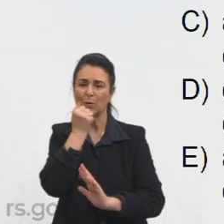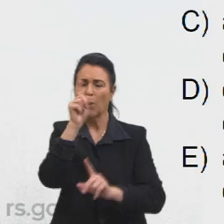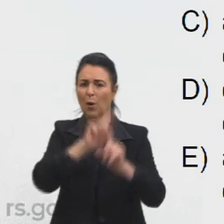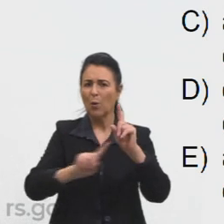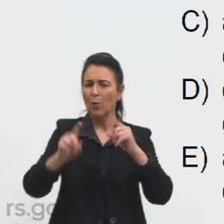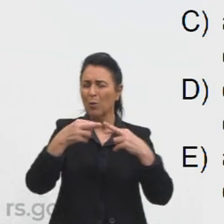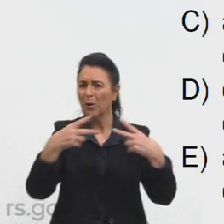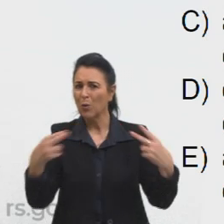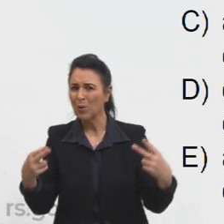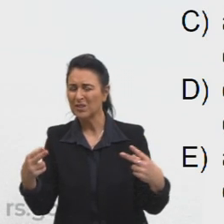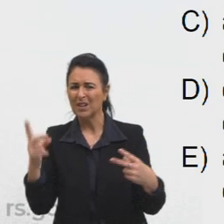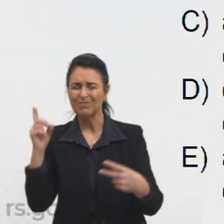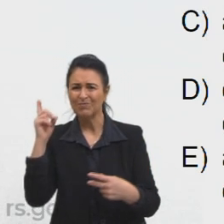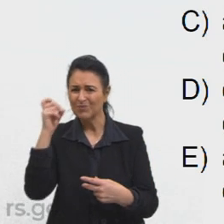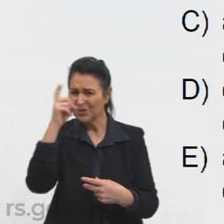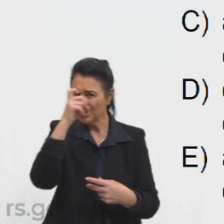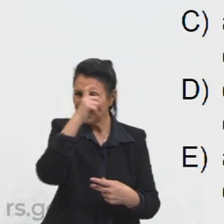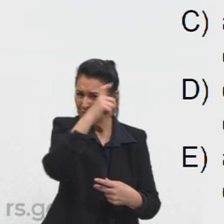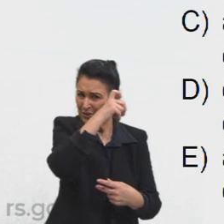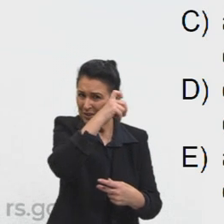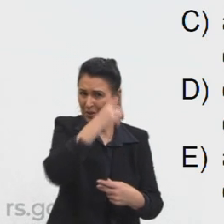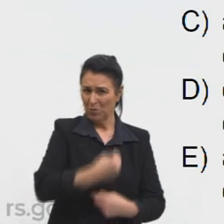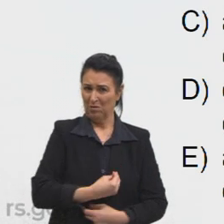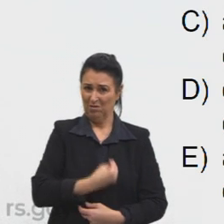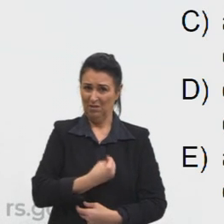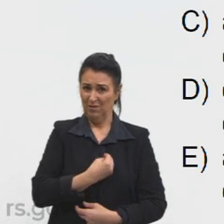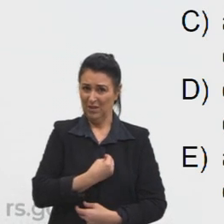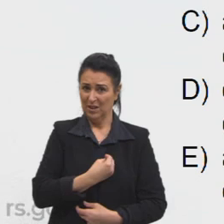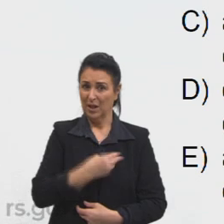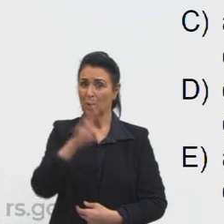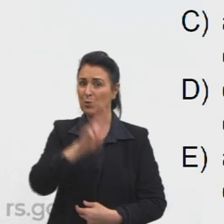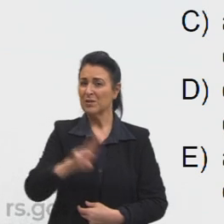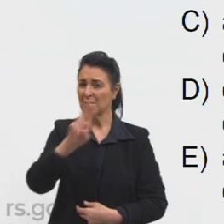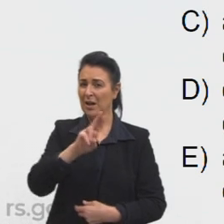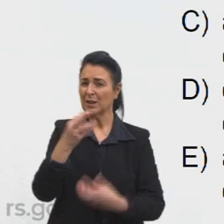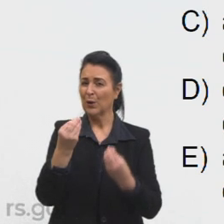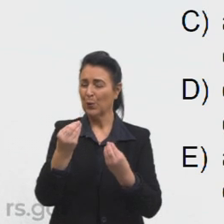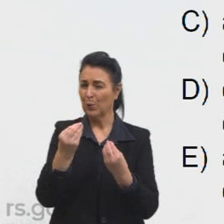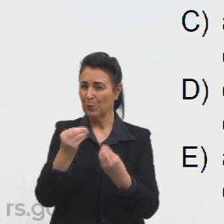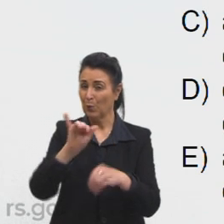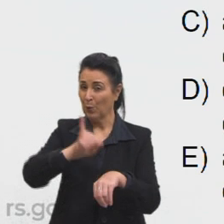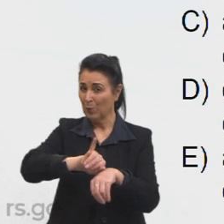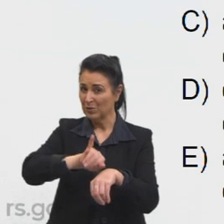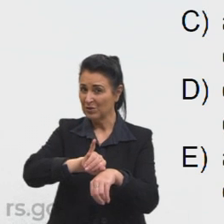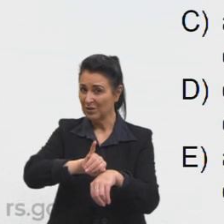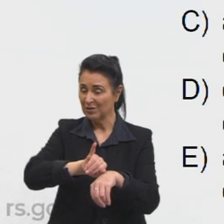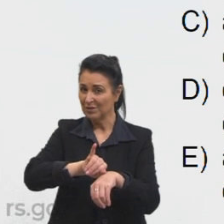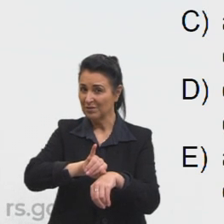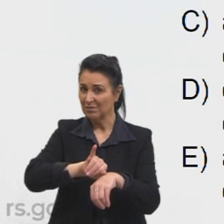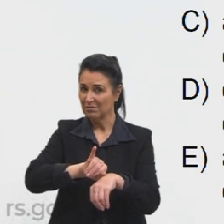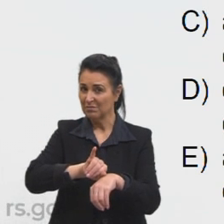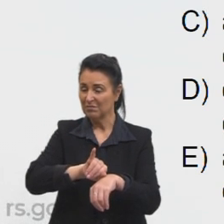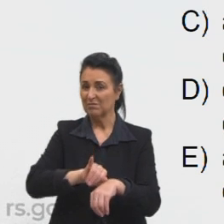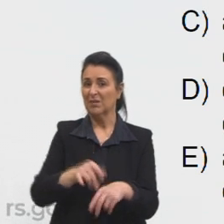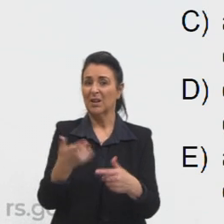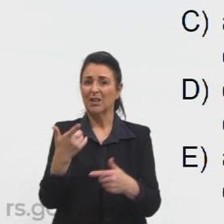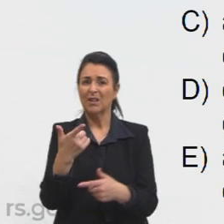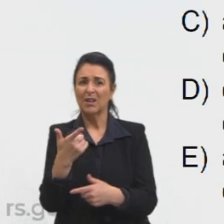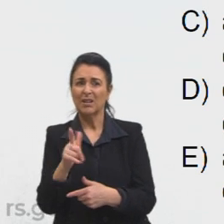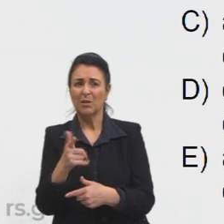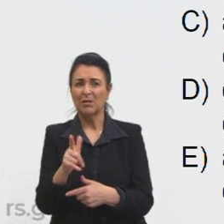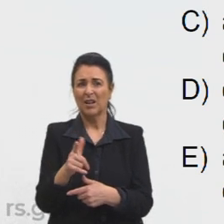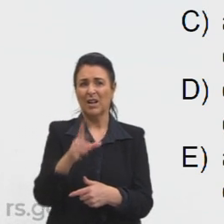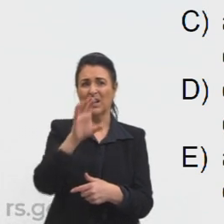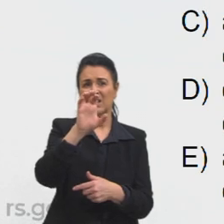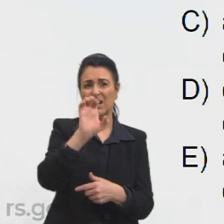materializada por um objeto aqui a gente não na letra D e letra E a gente não teria respostas possíveis